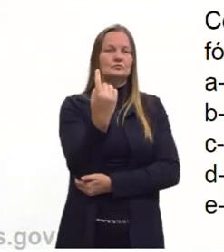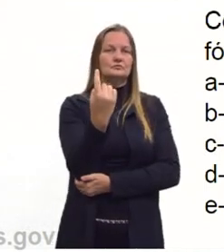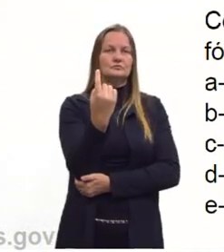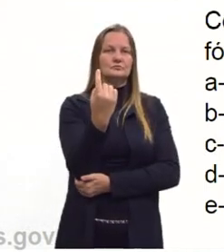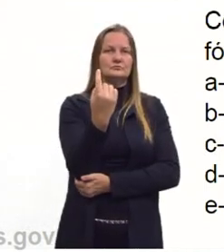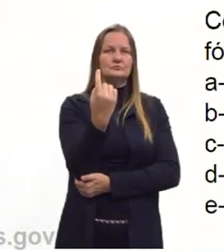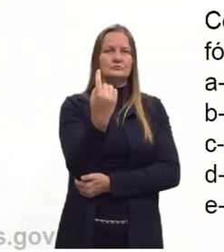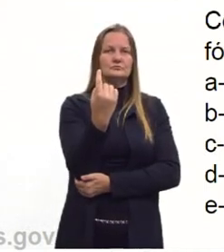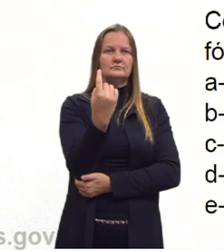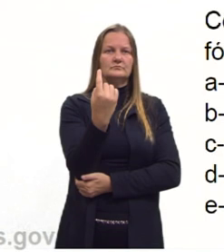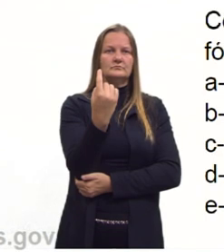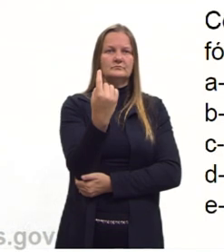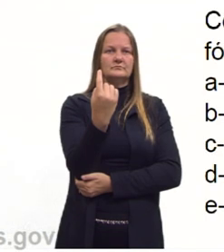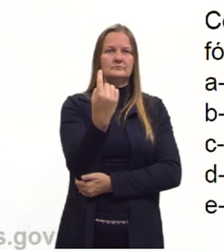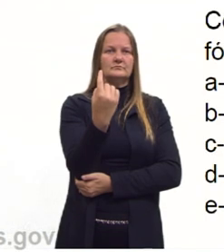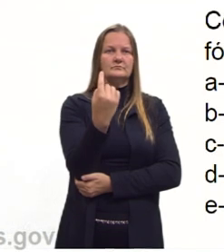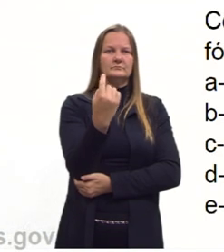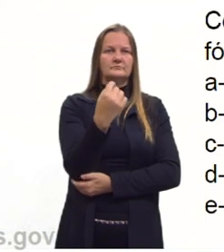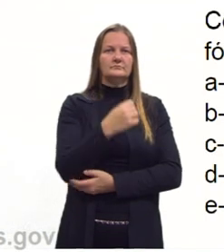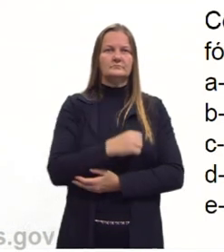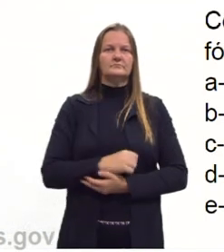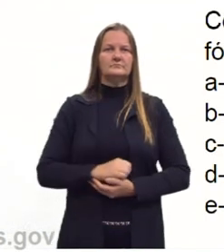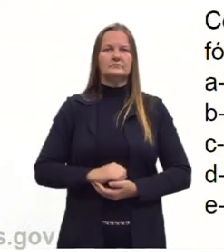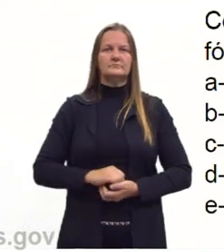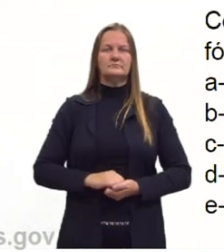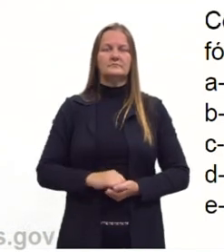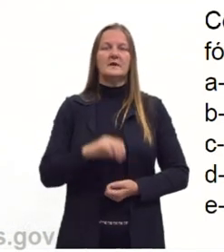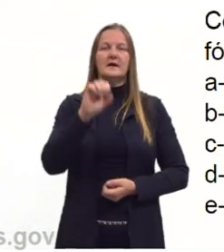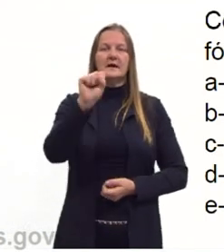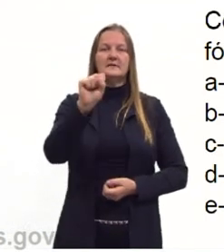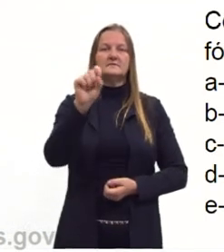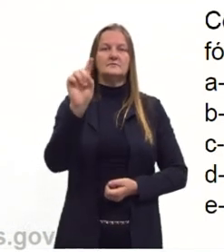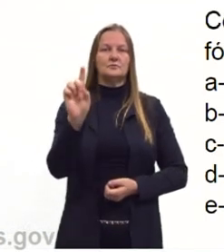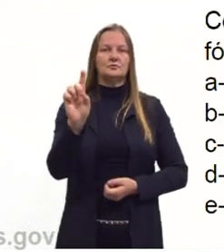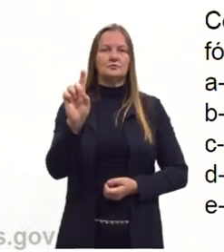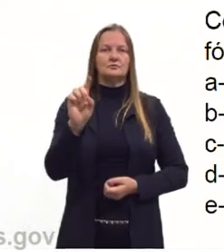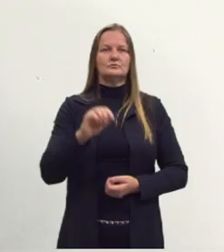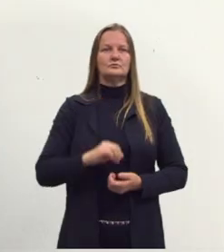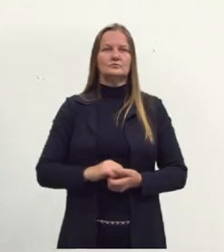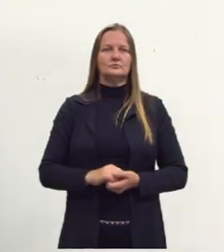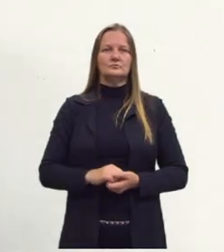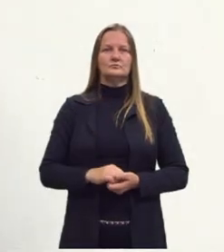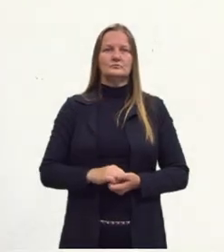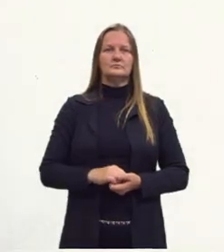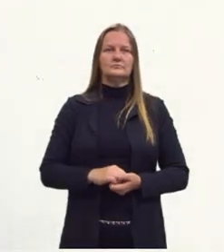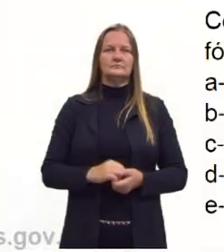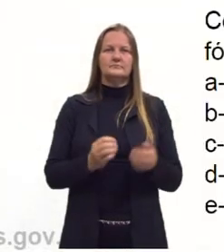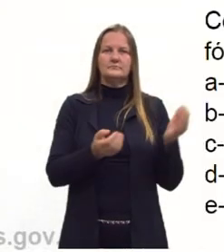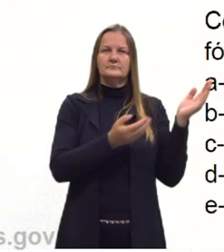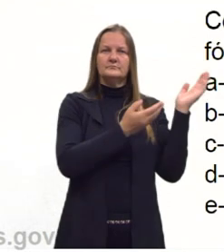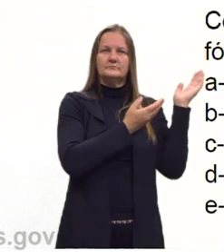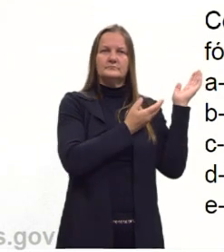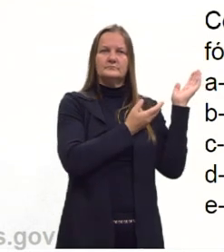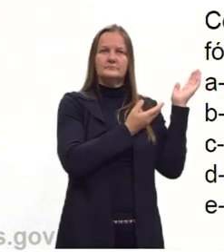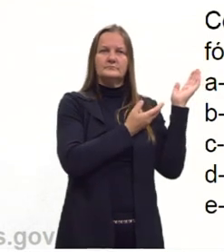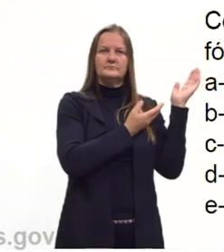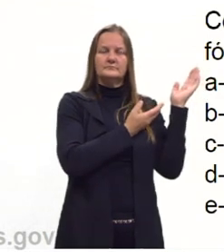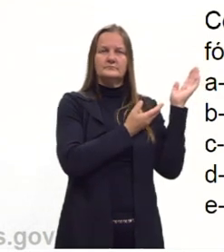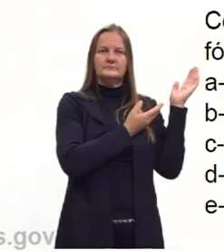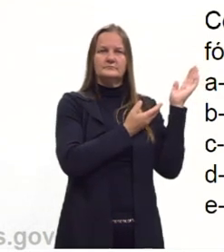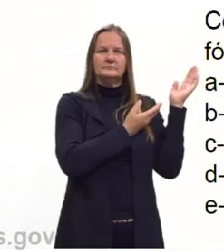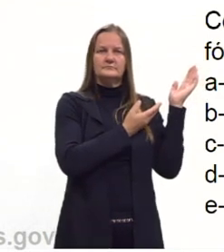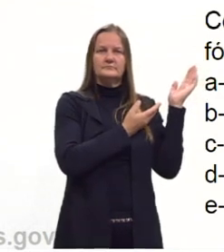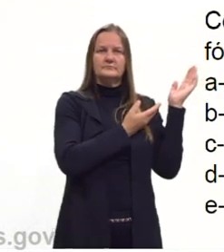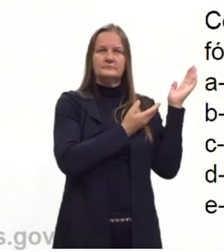contas. Eu tenho um S e o oxigênio. Voltando aqui para a imagem, eu tenho